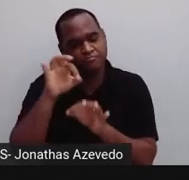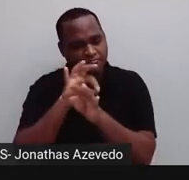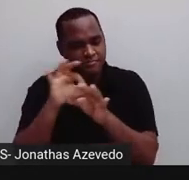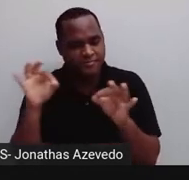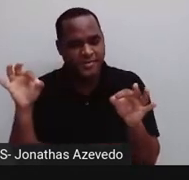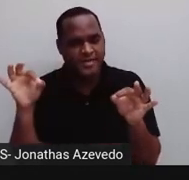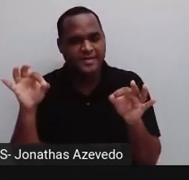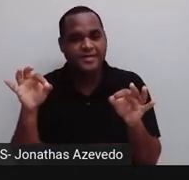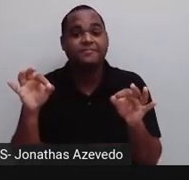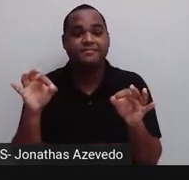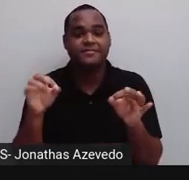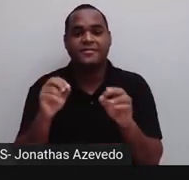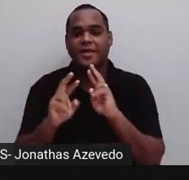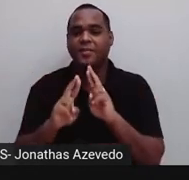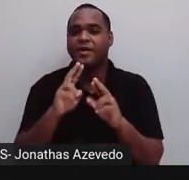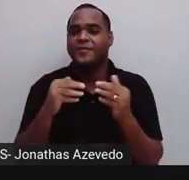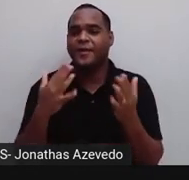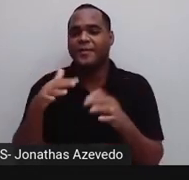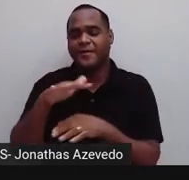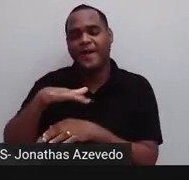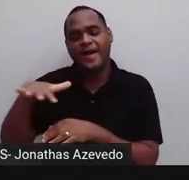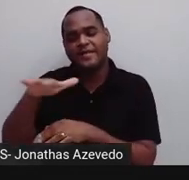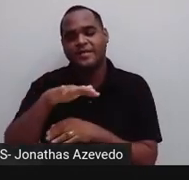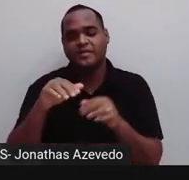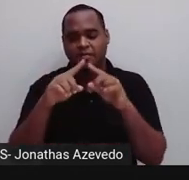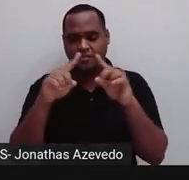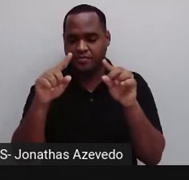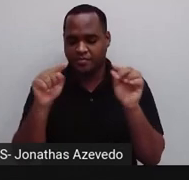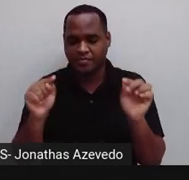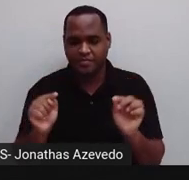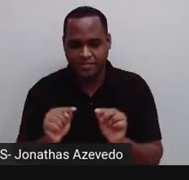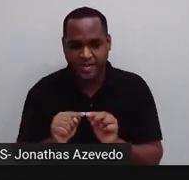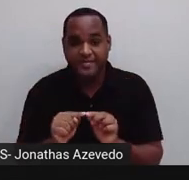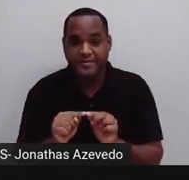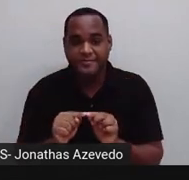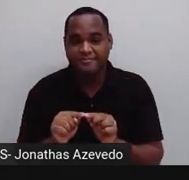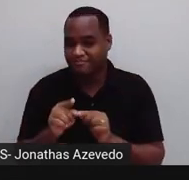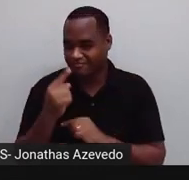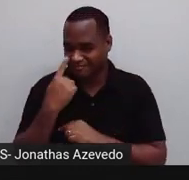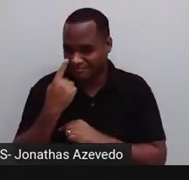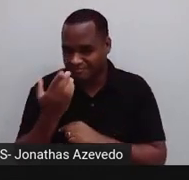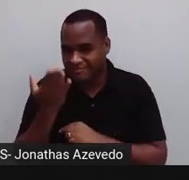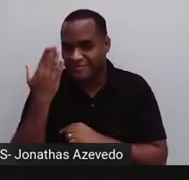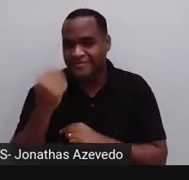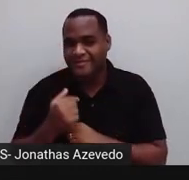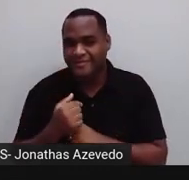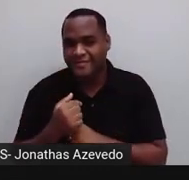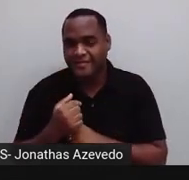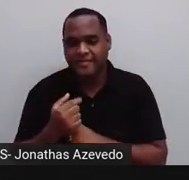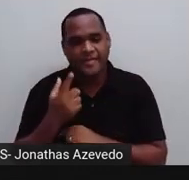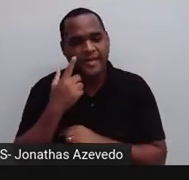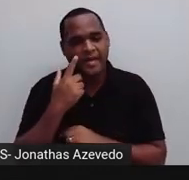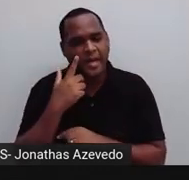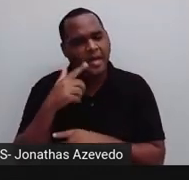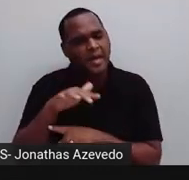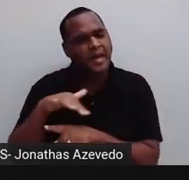A resposta é a área de um trapézio. Segura essa resposta, a área de um trapézio.